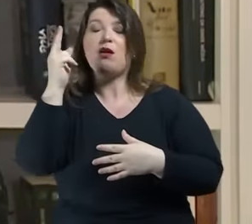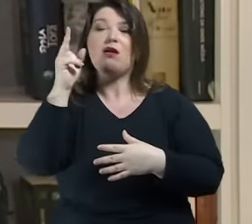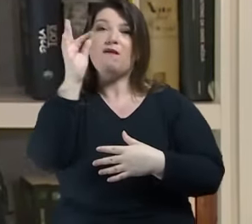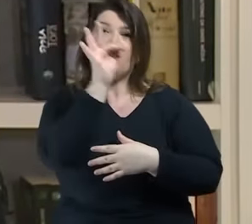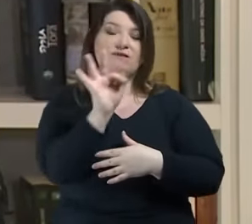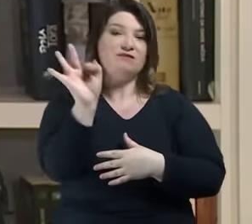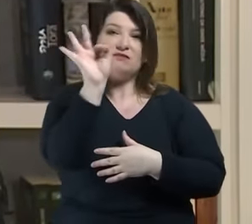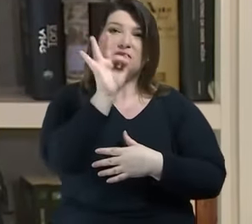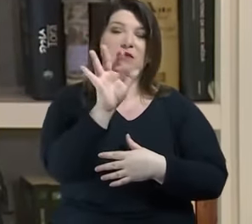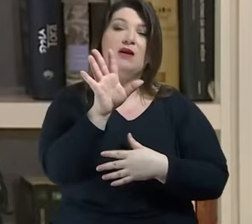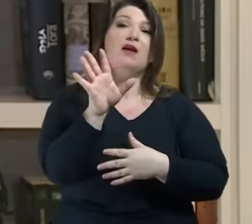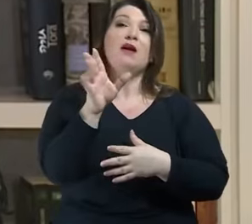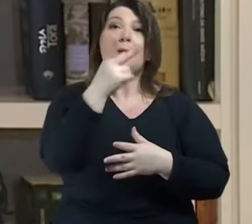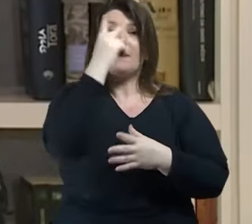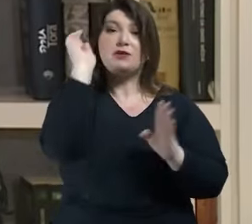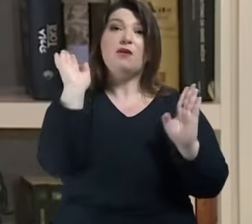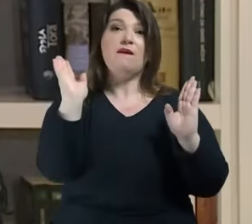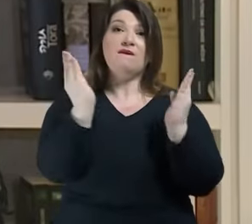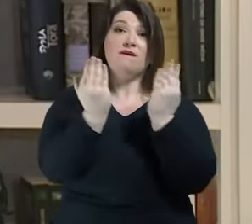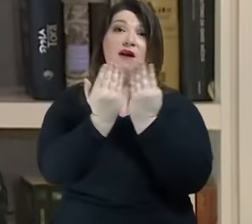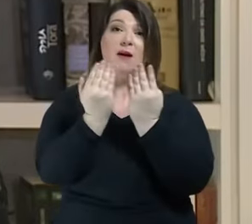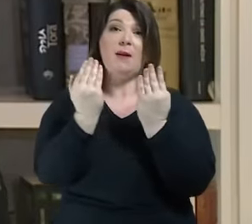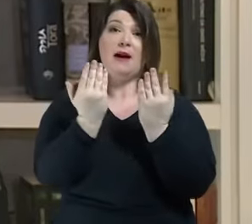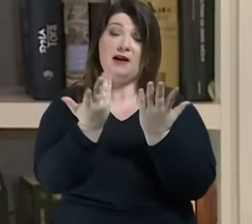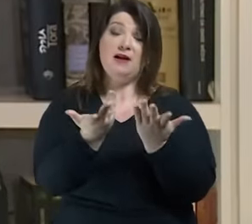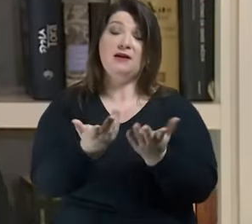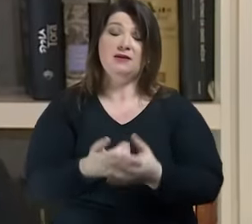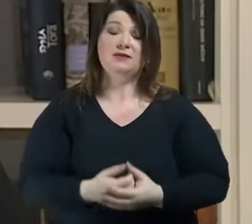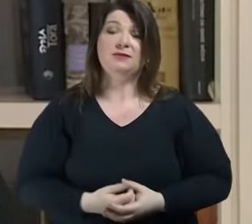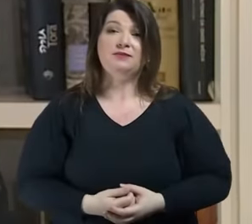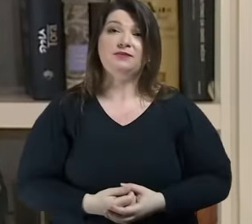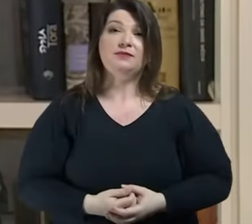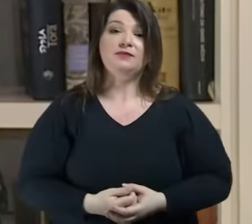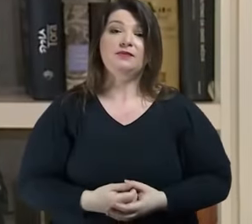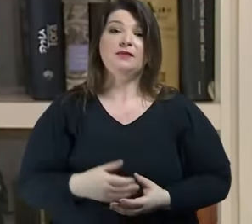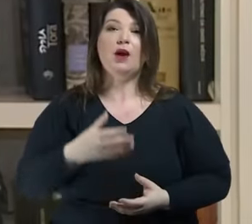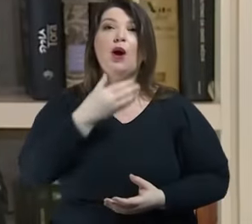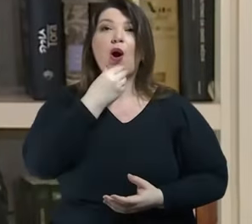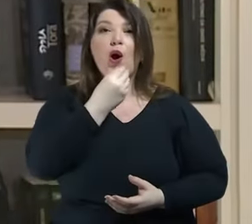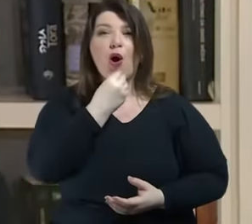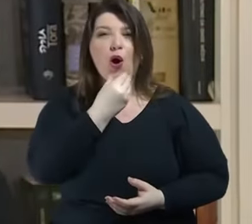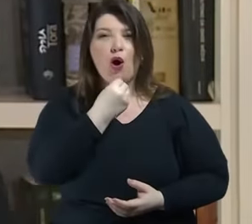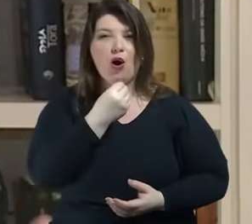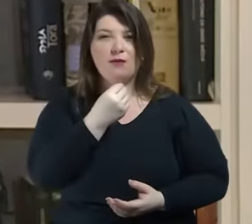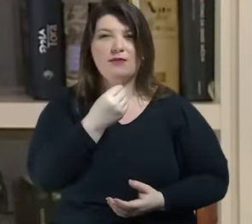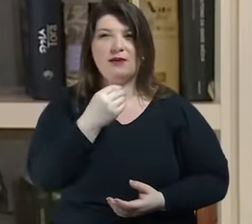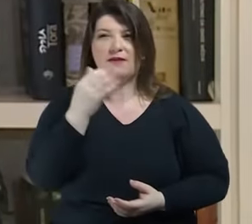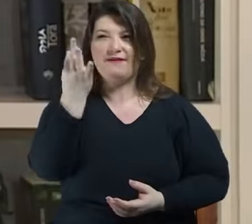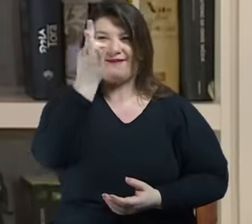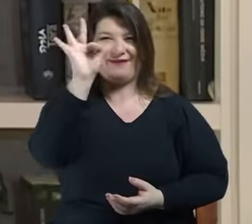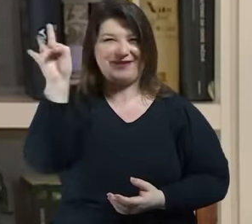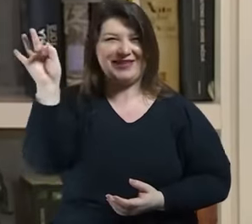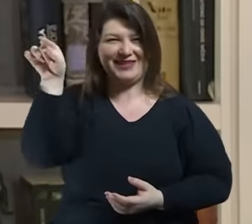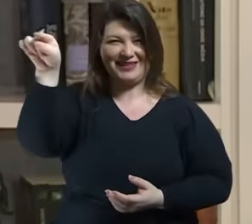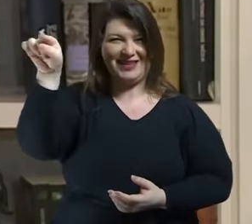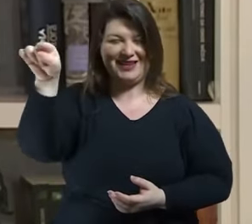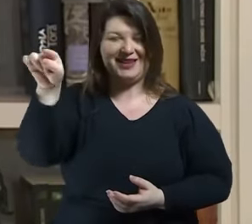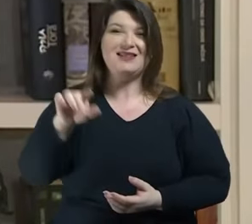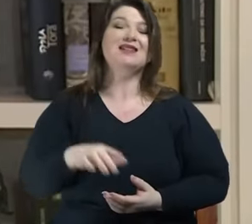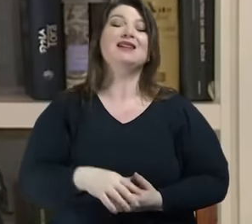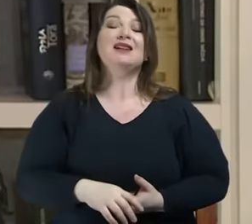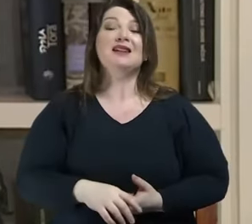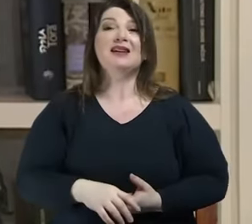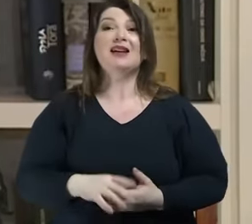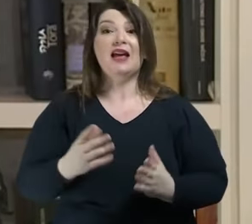fechado em um determinado meio. Quando Jean-Paul Sartre queria fazer notar na sociedade francesa publicava